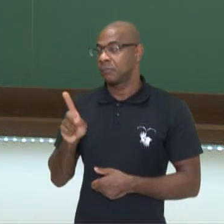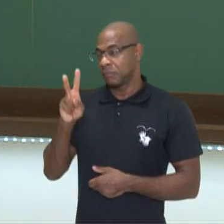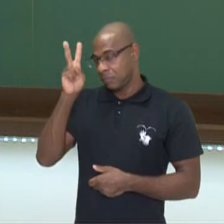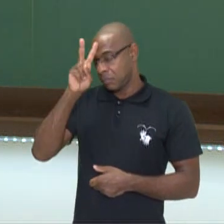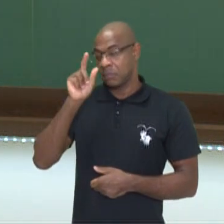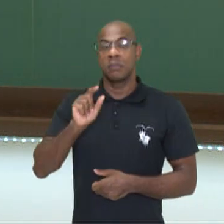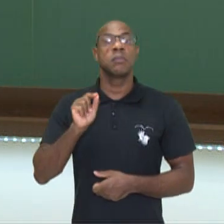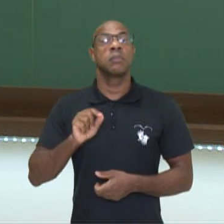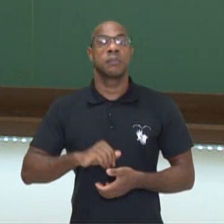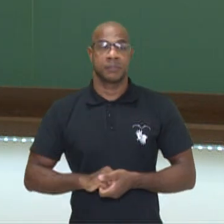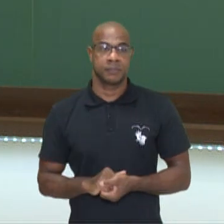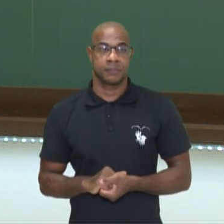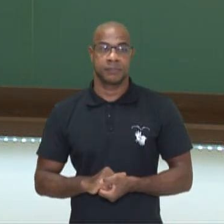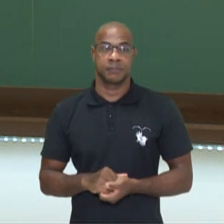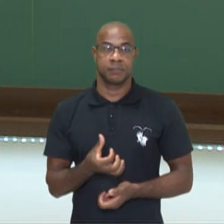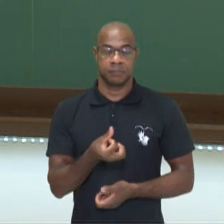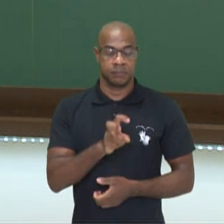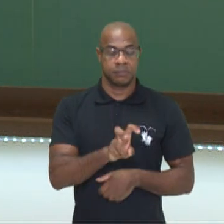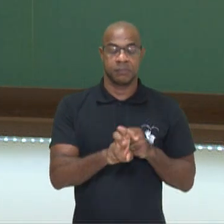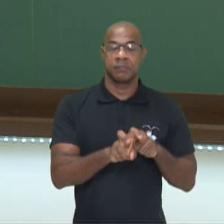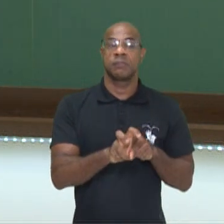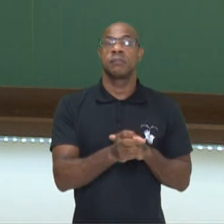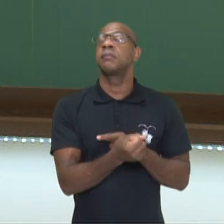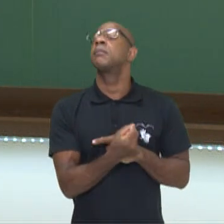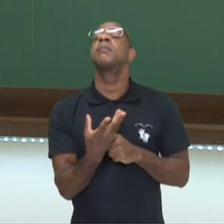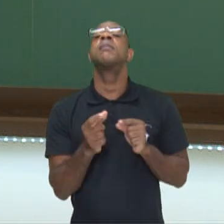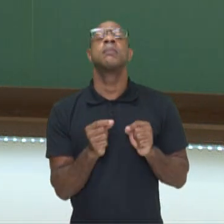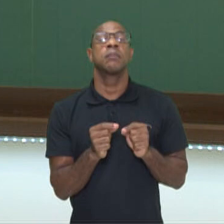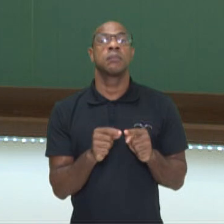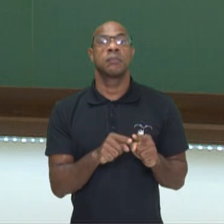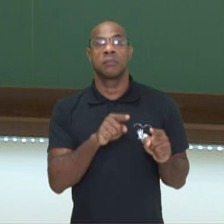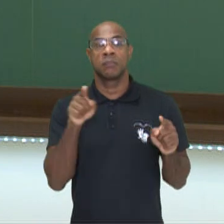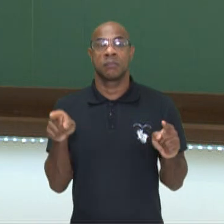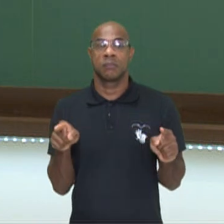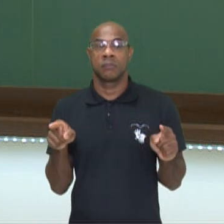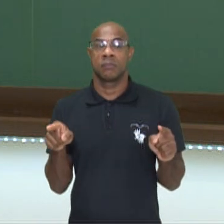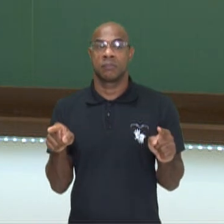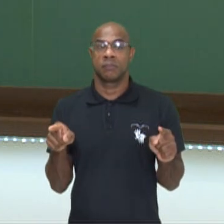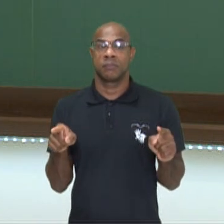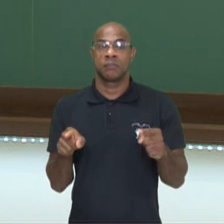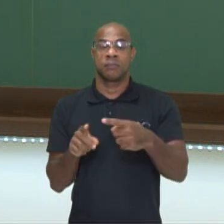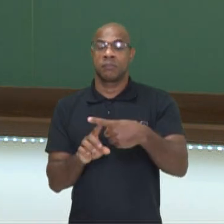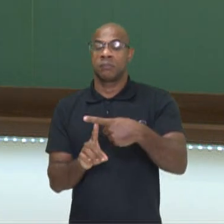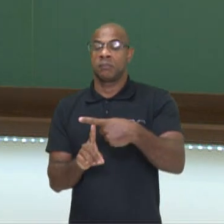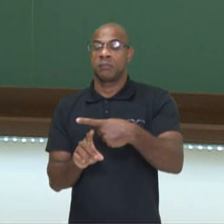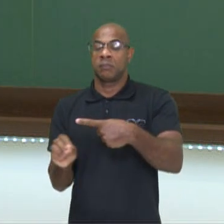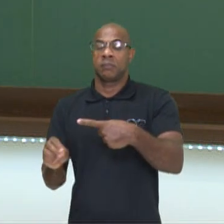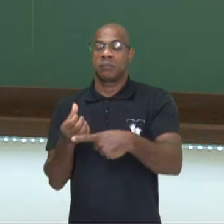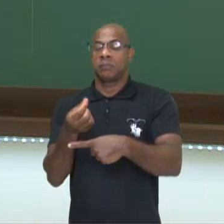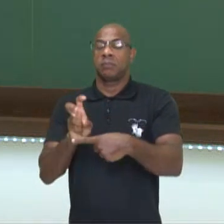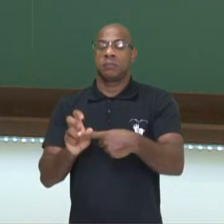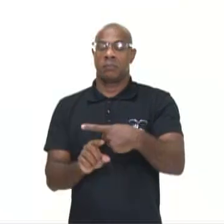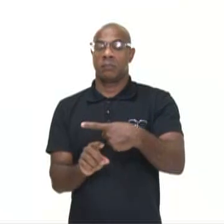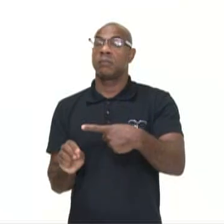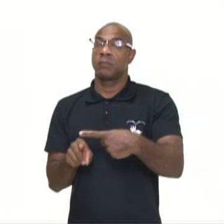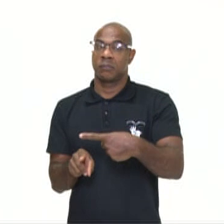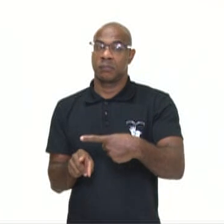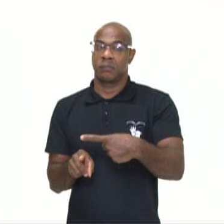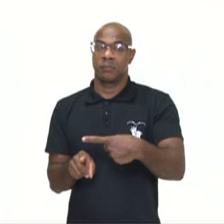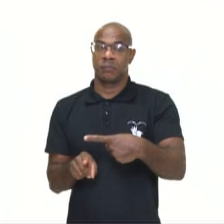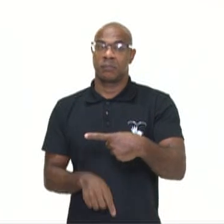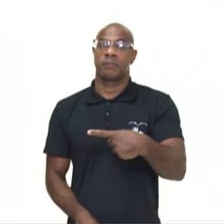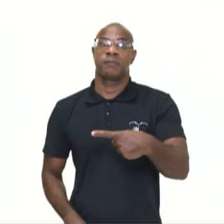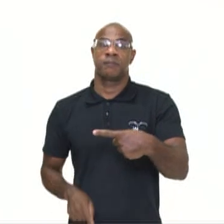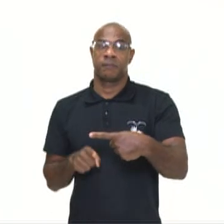quê? Que 65% é quanto? 65 sobre 100. Aqui está escrito 1100, mas é 100.